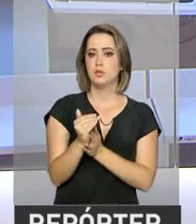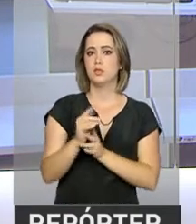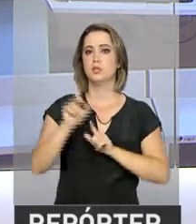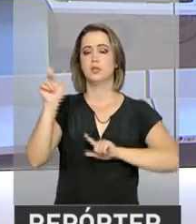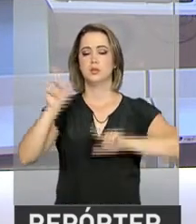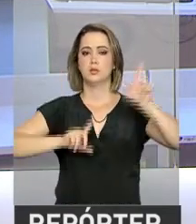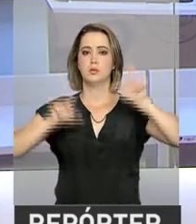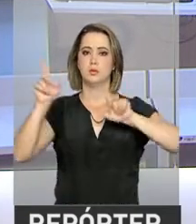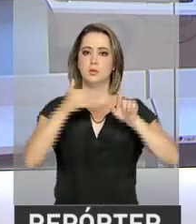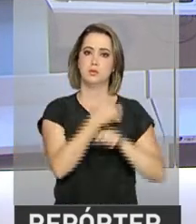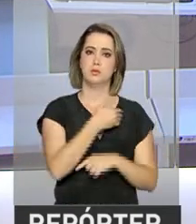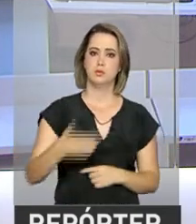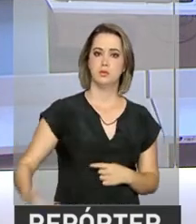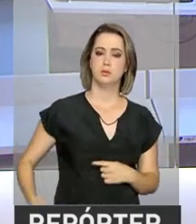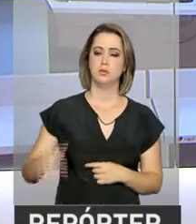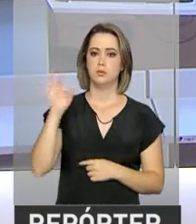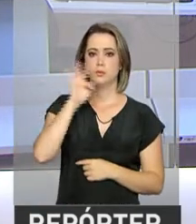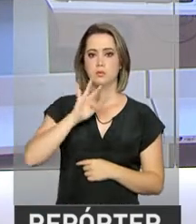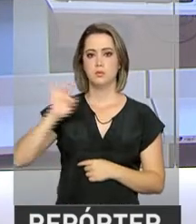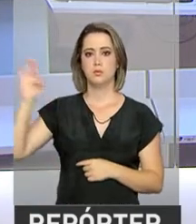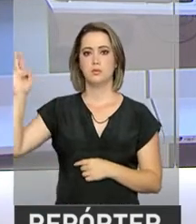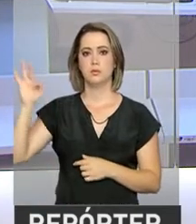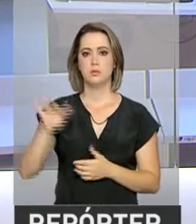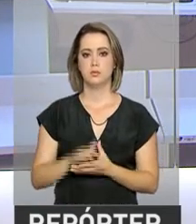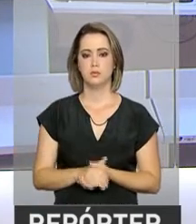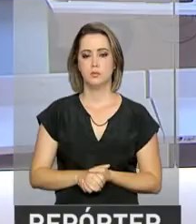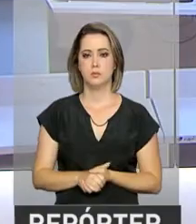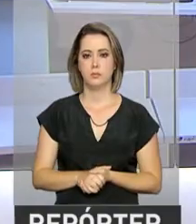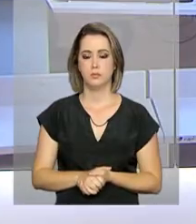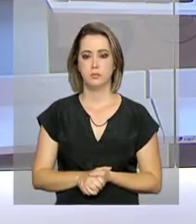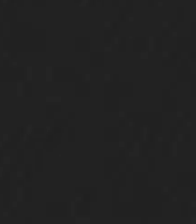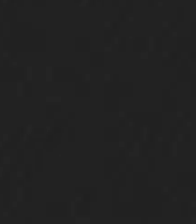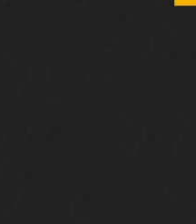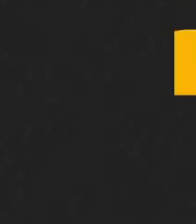Continue com a gente na NBR, a TV do Governo Federal.